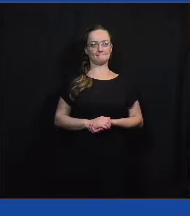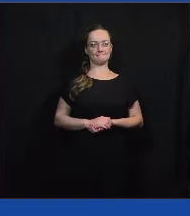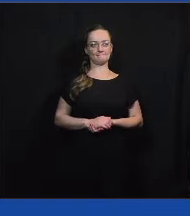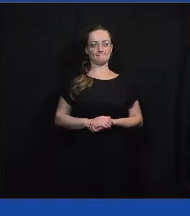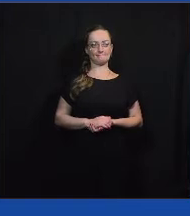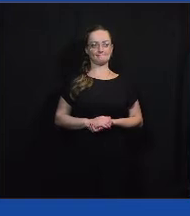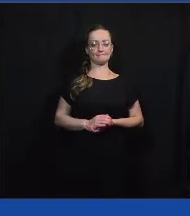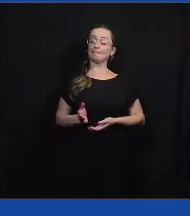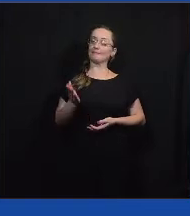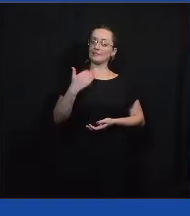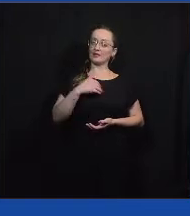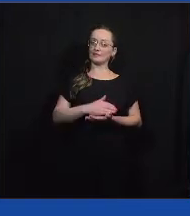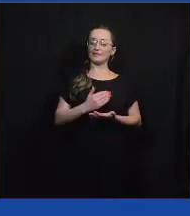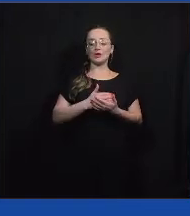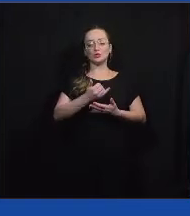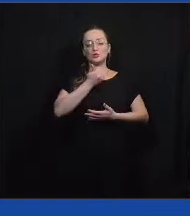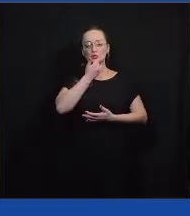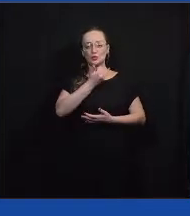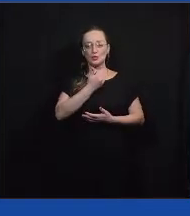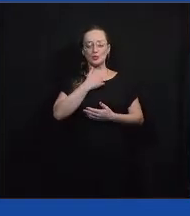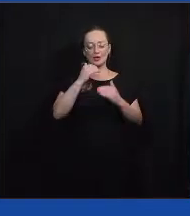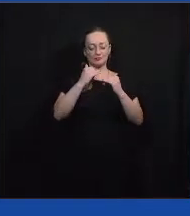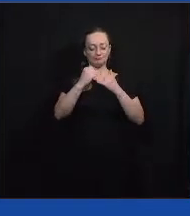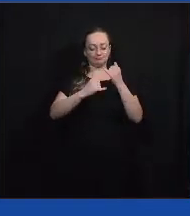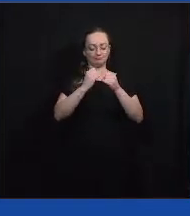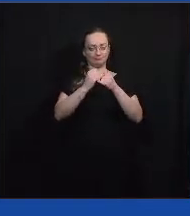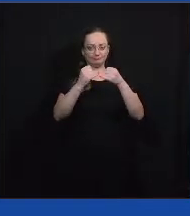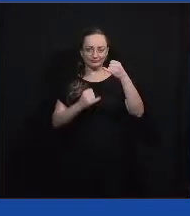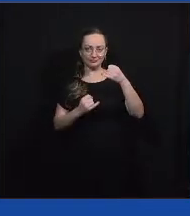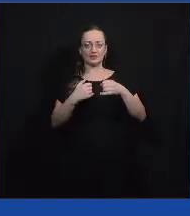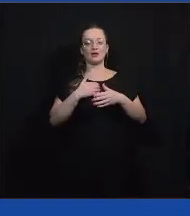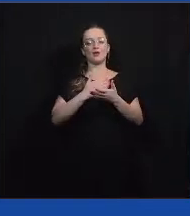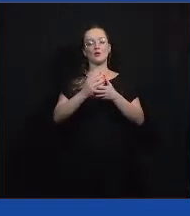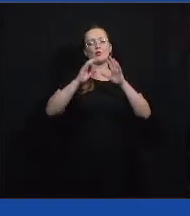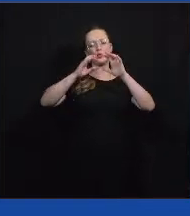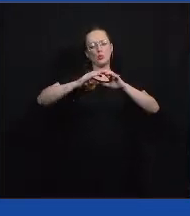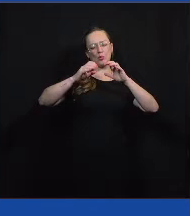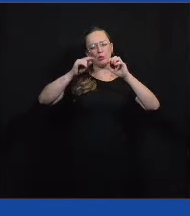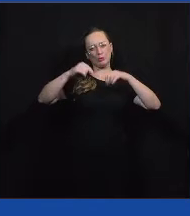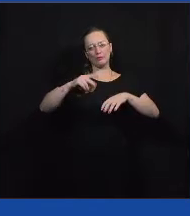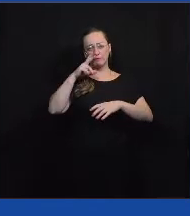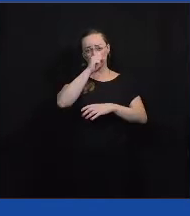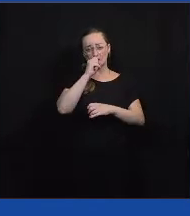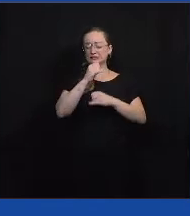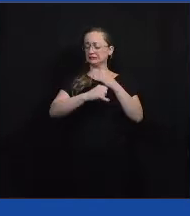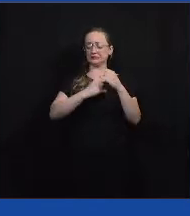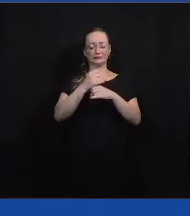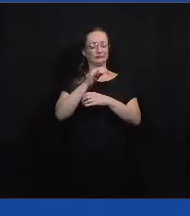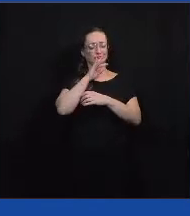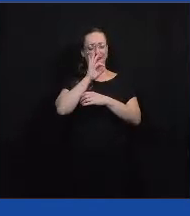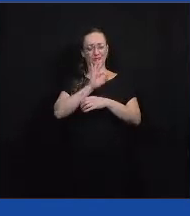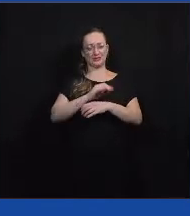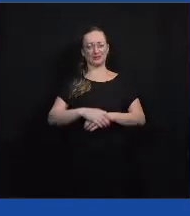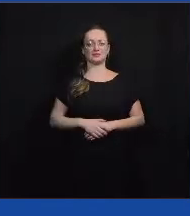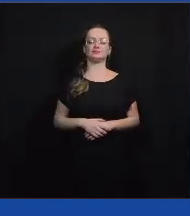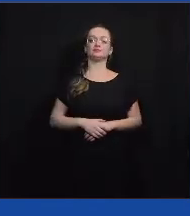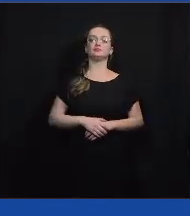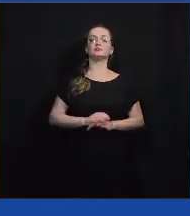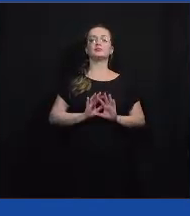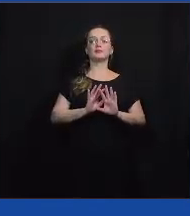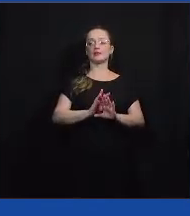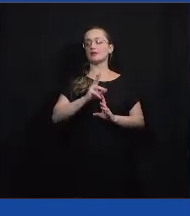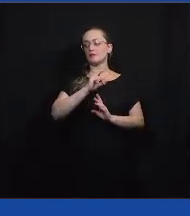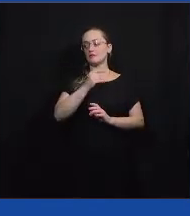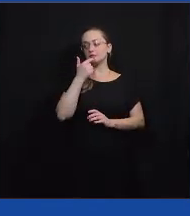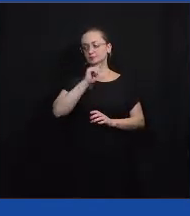Vamos lá, pessoal, desculpa aí a queda, começou a chover aqui em Floripa, as internets caem todas, mas vai dar tudo